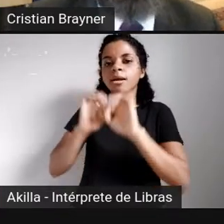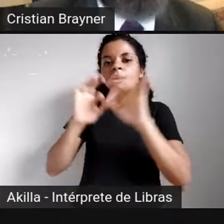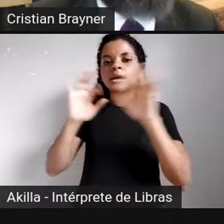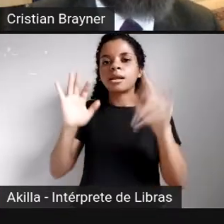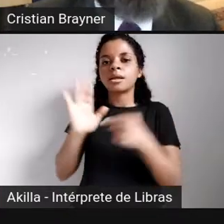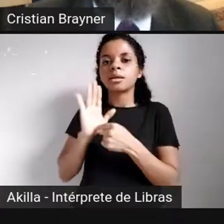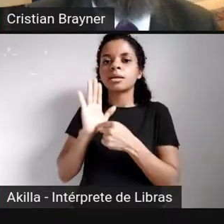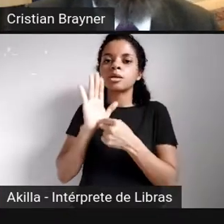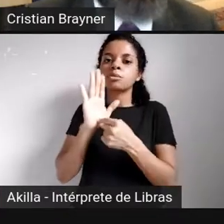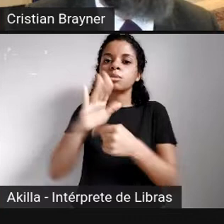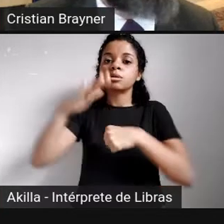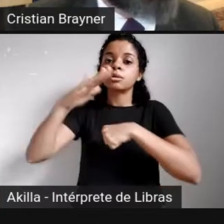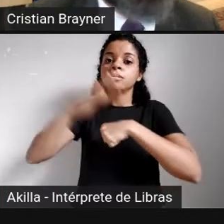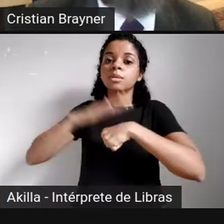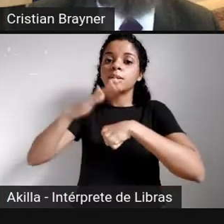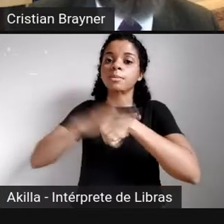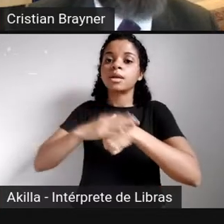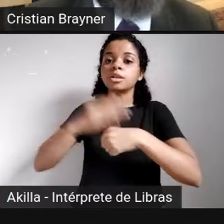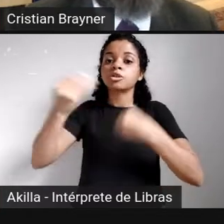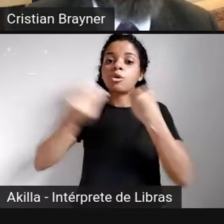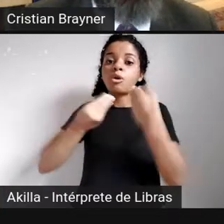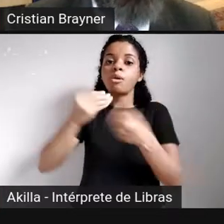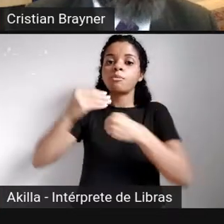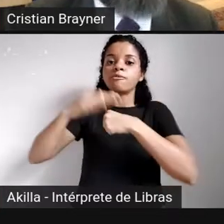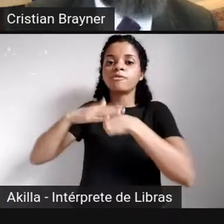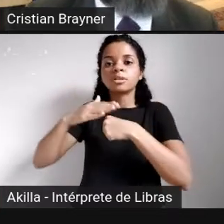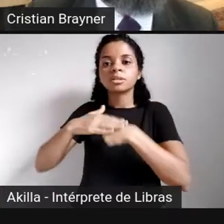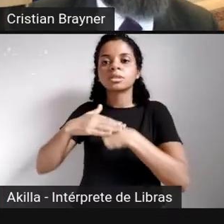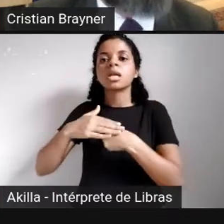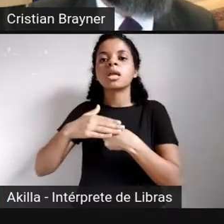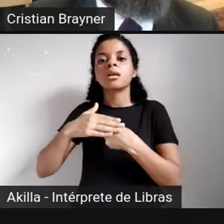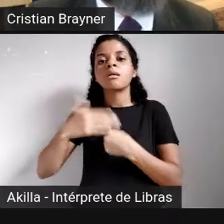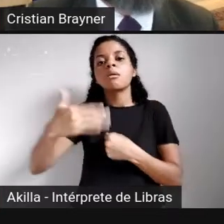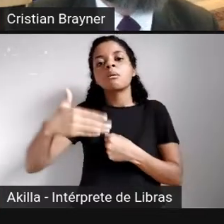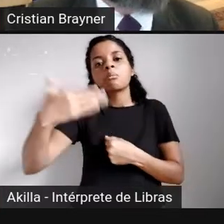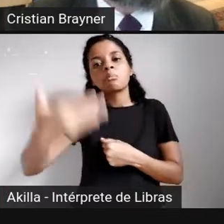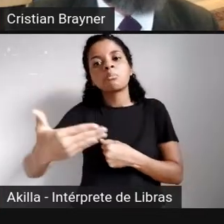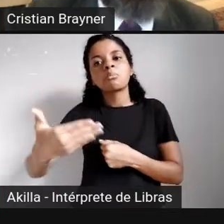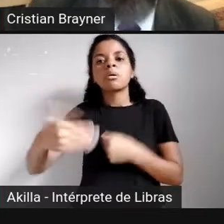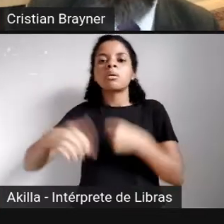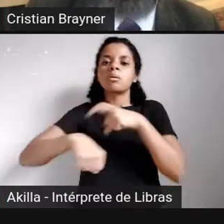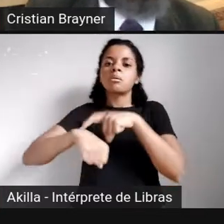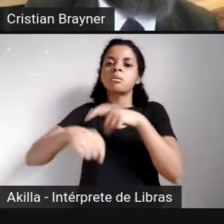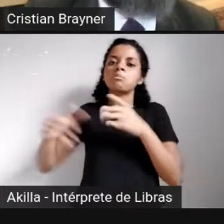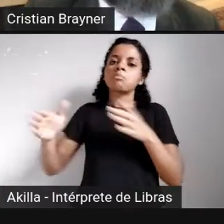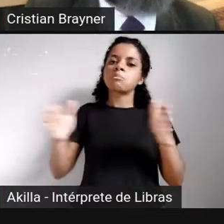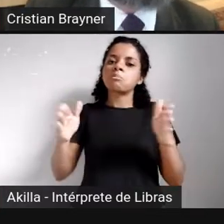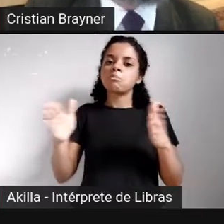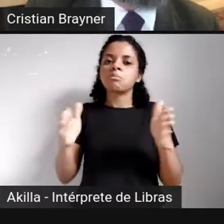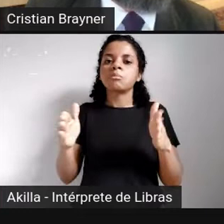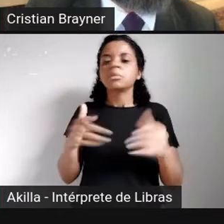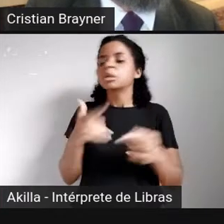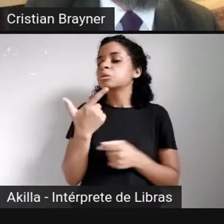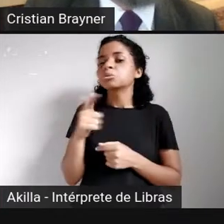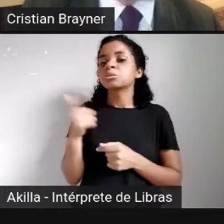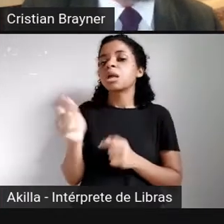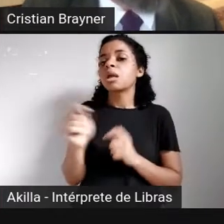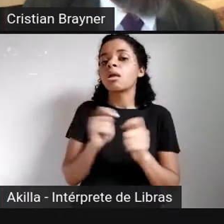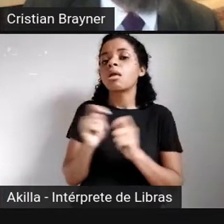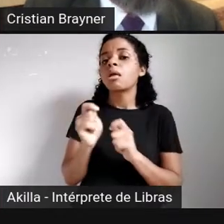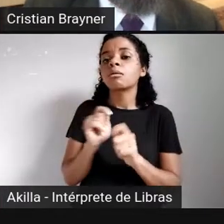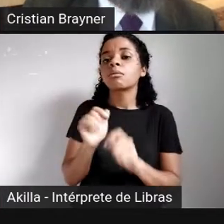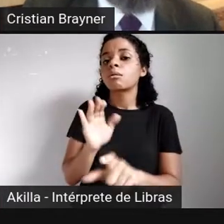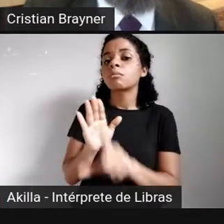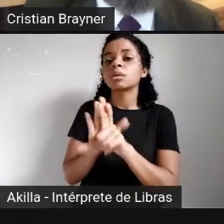atores, regras de admissibilidade, prazos, tramitação. Então, o princípio da regulamentação não consta, não está presente, não